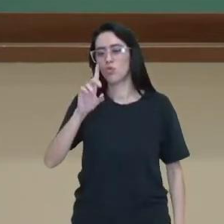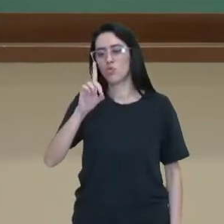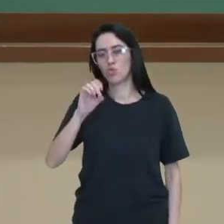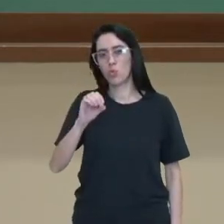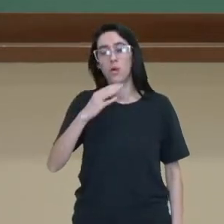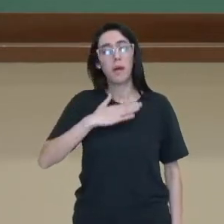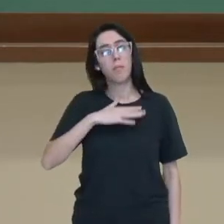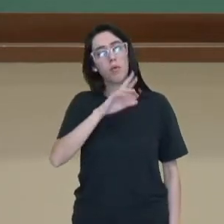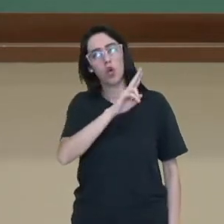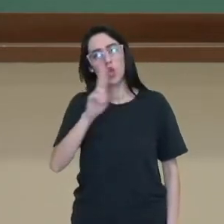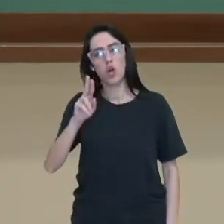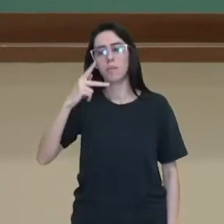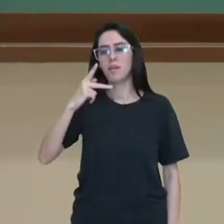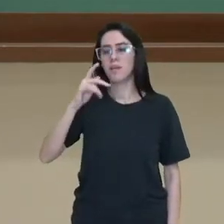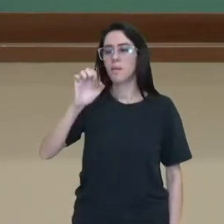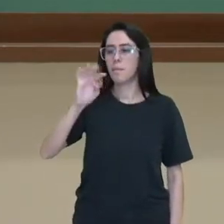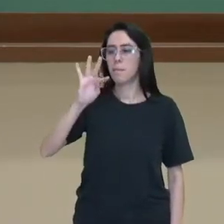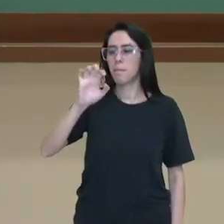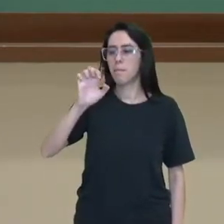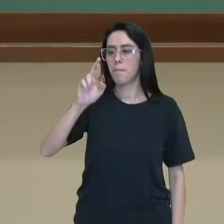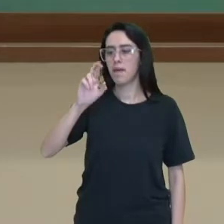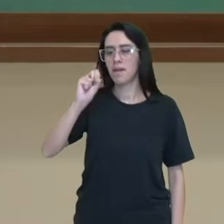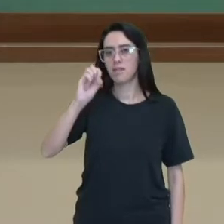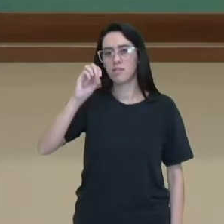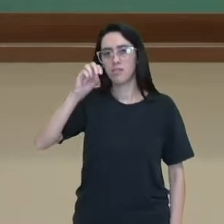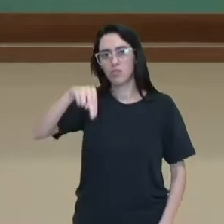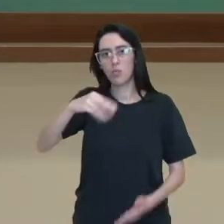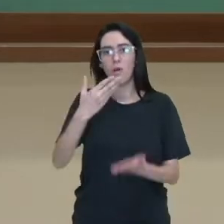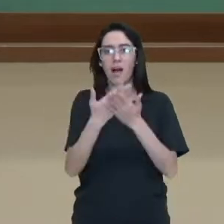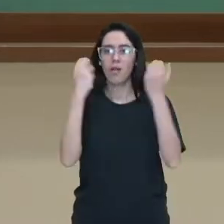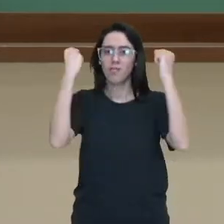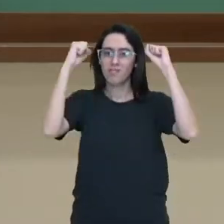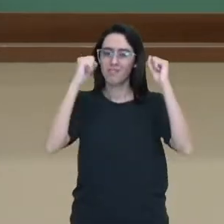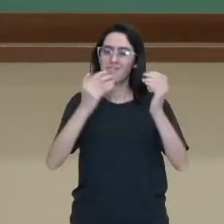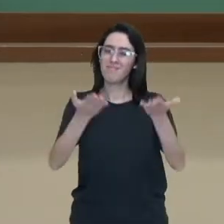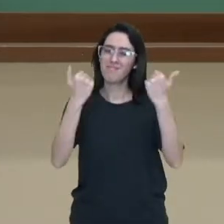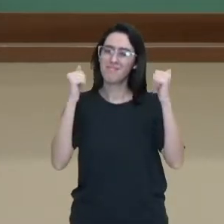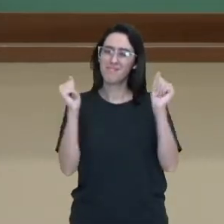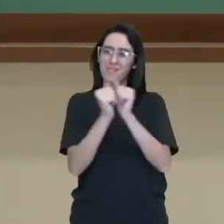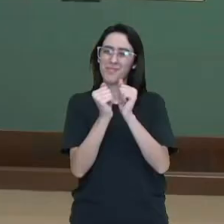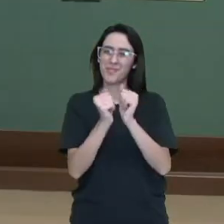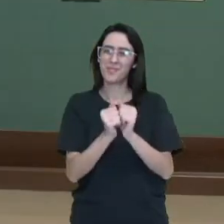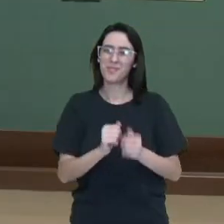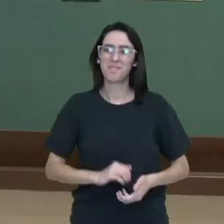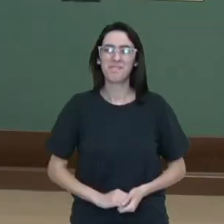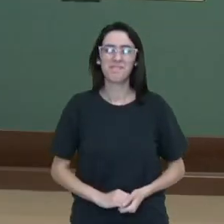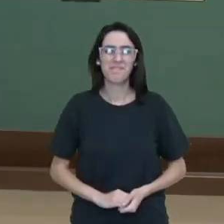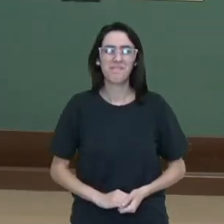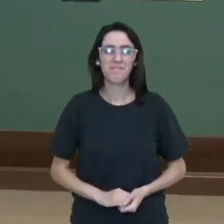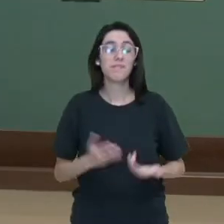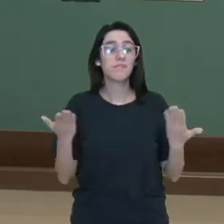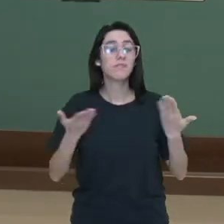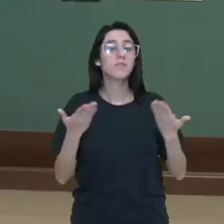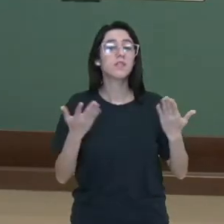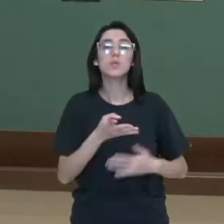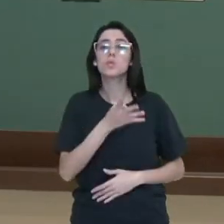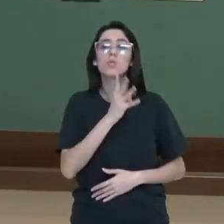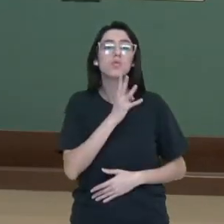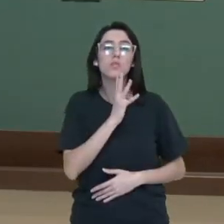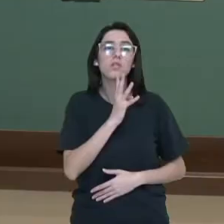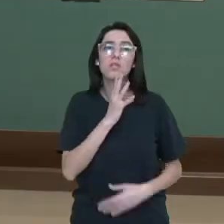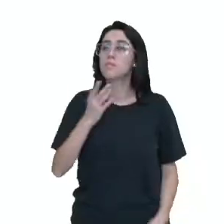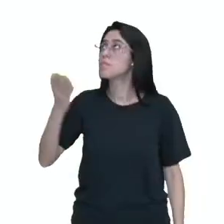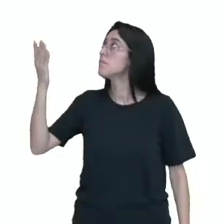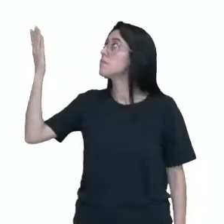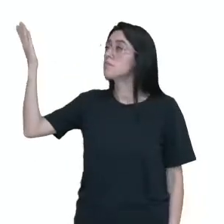professor Peterson da disciplina de educação física e te convido, vem comigo aqui conhecer um pouquinho